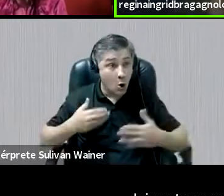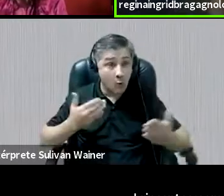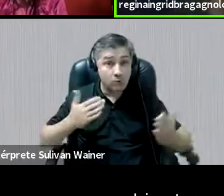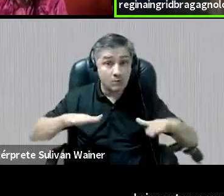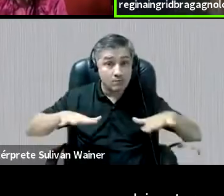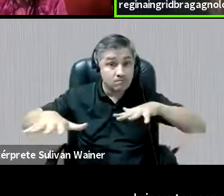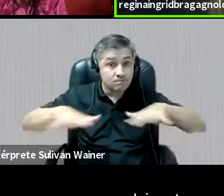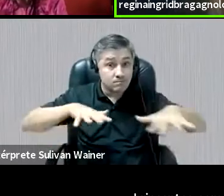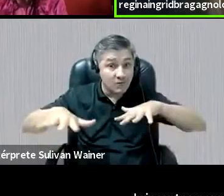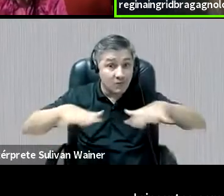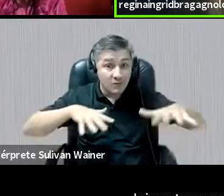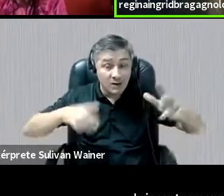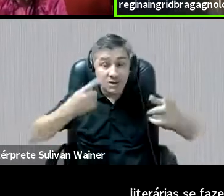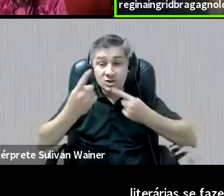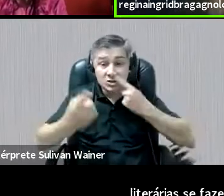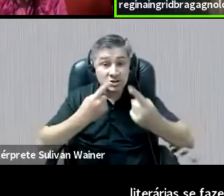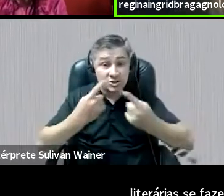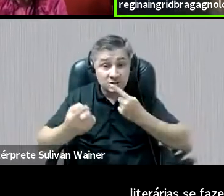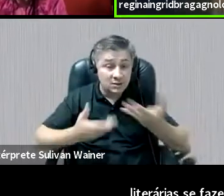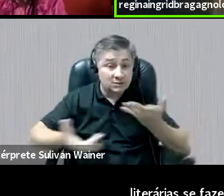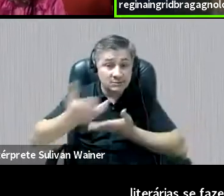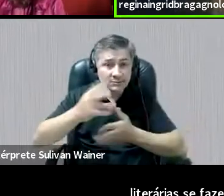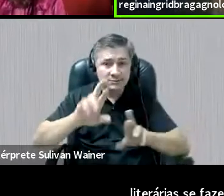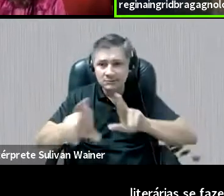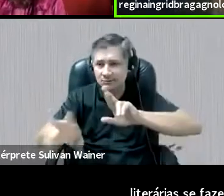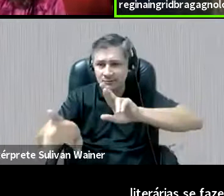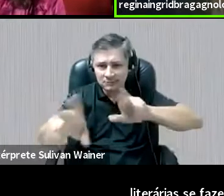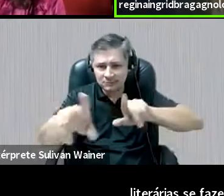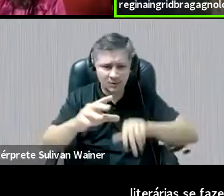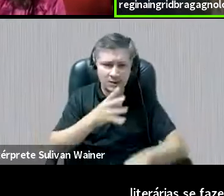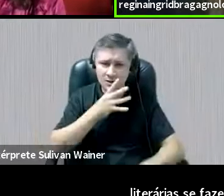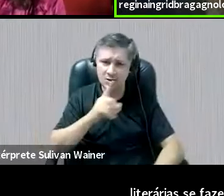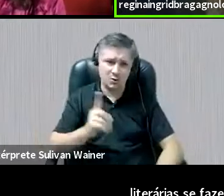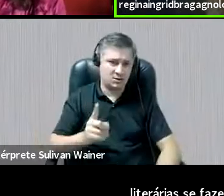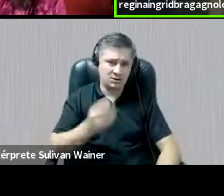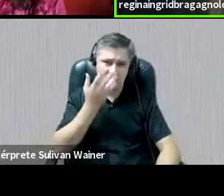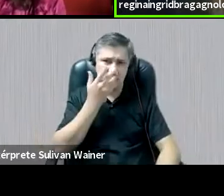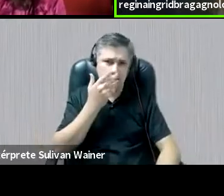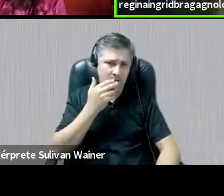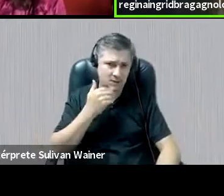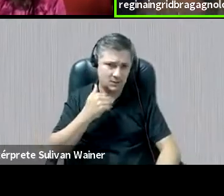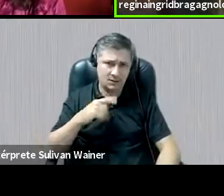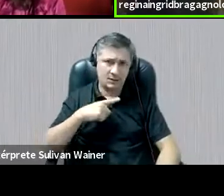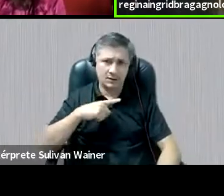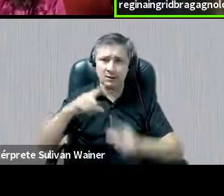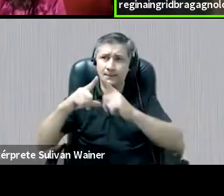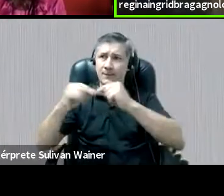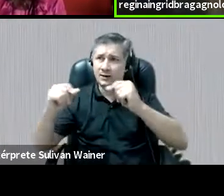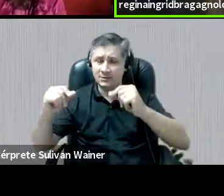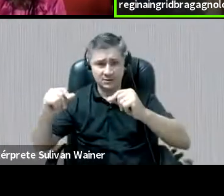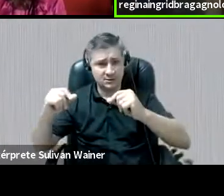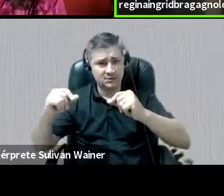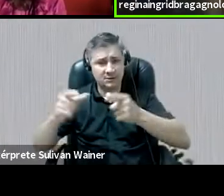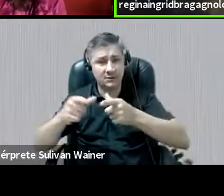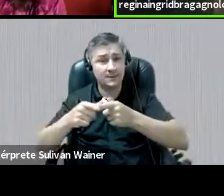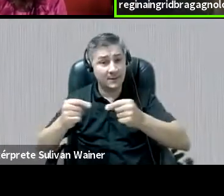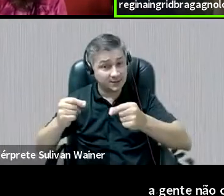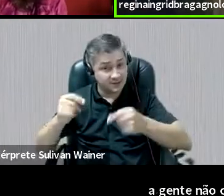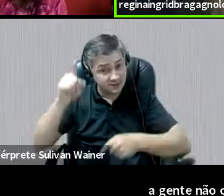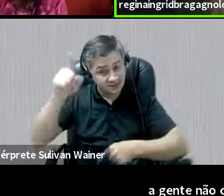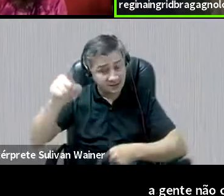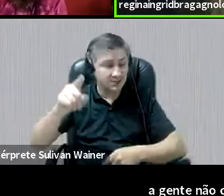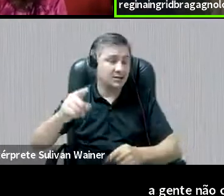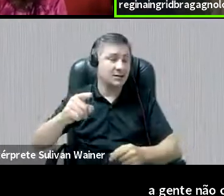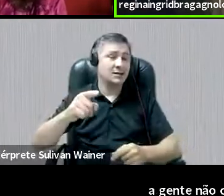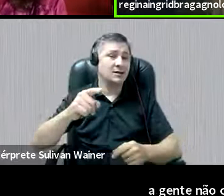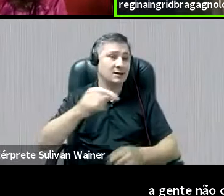partir de todo o diálogo das diferenças, sendo que a gente não conhecia crianças que estavam em Brasília, Rio de Janeiro, em vários lugares do